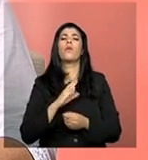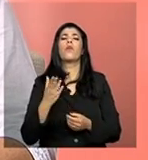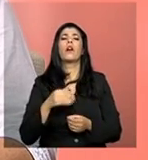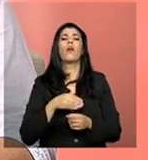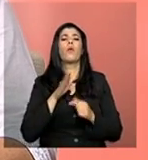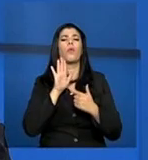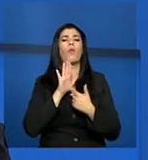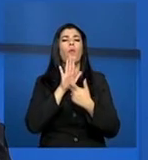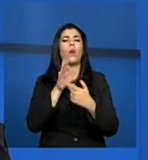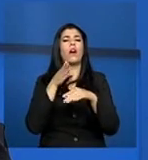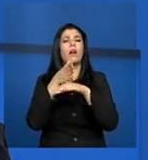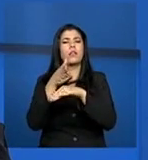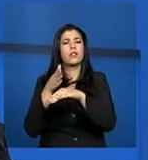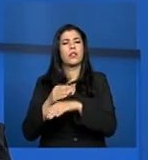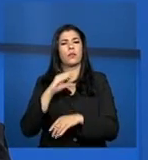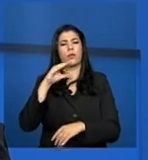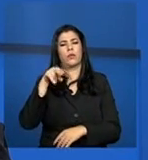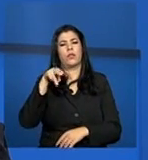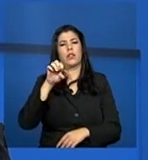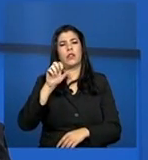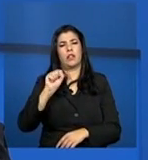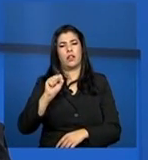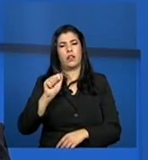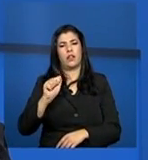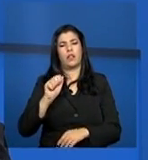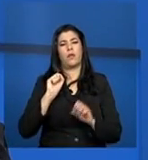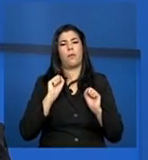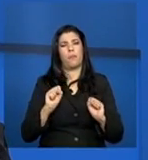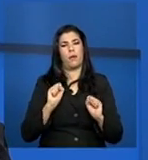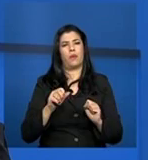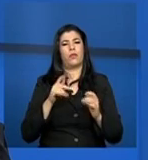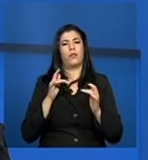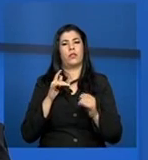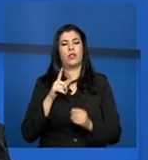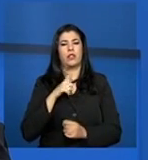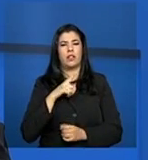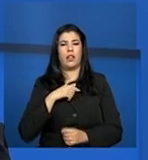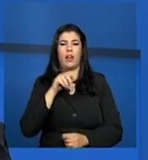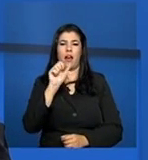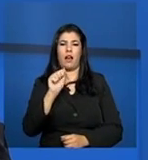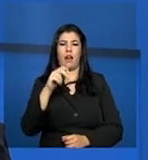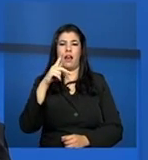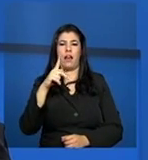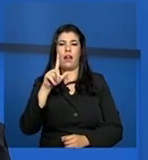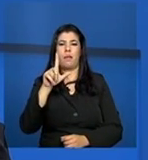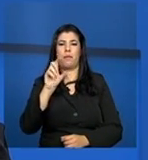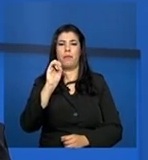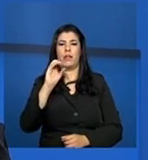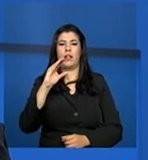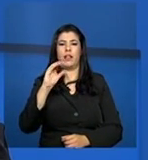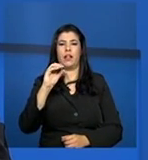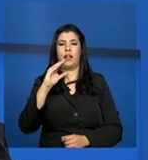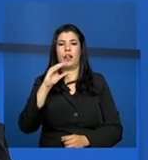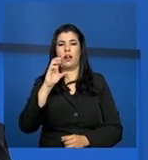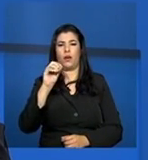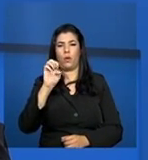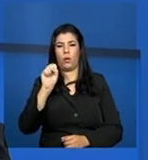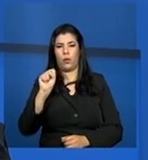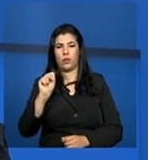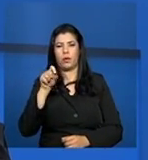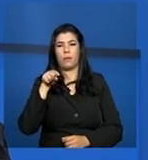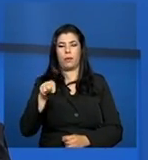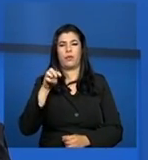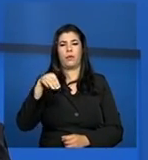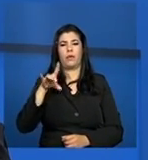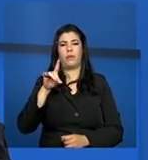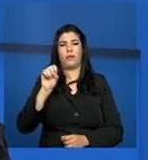O acesso ao Quinez pode ser feito pelo aplica-coins, né, porque não tem cedilha nem acento, .mds